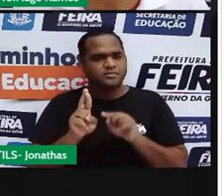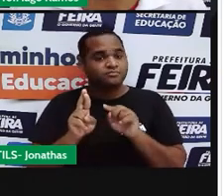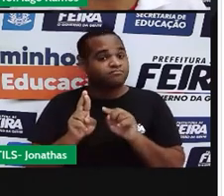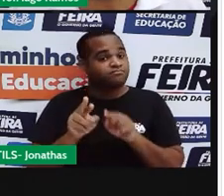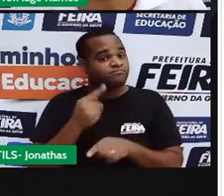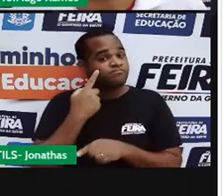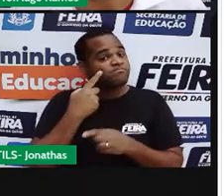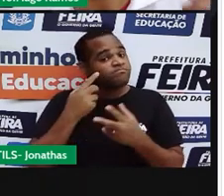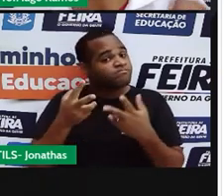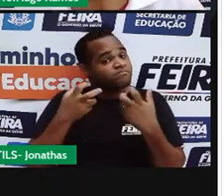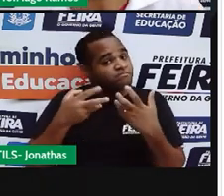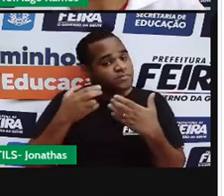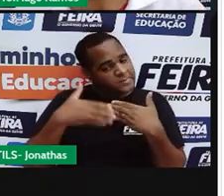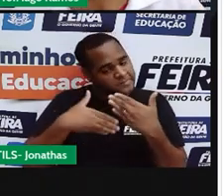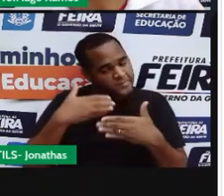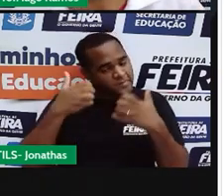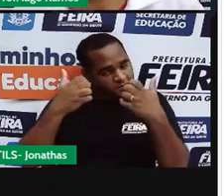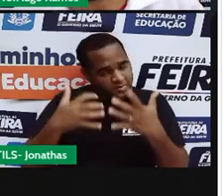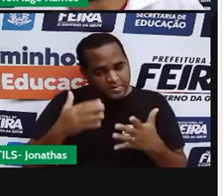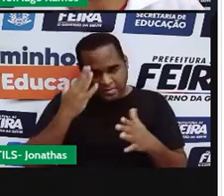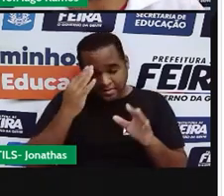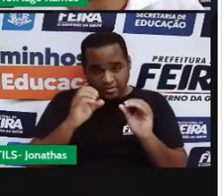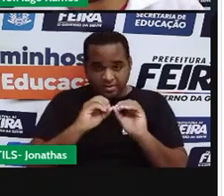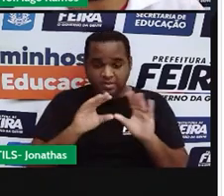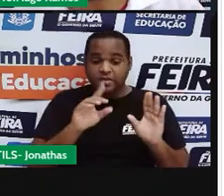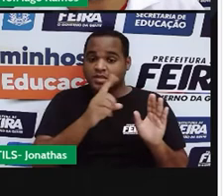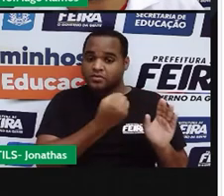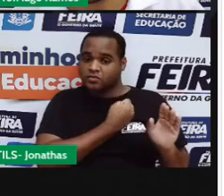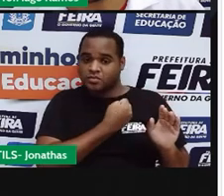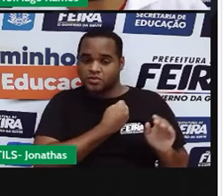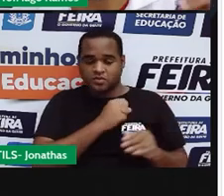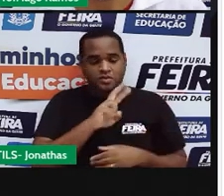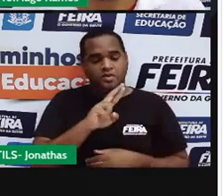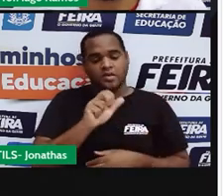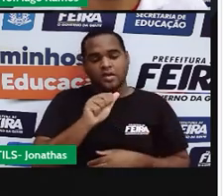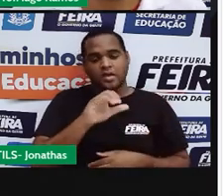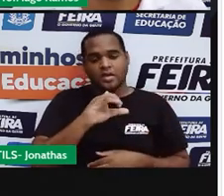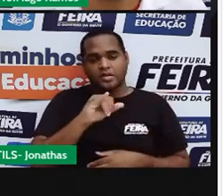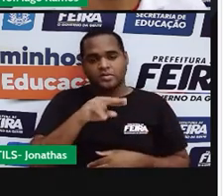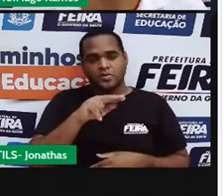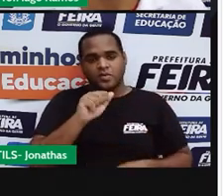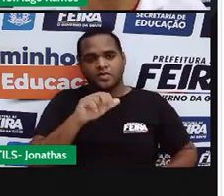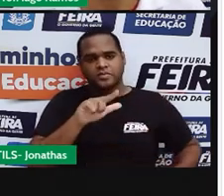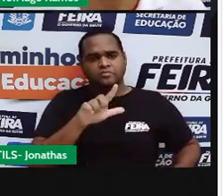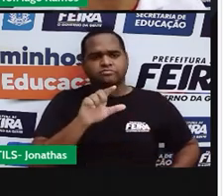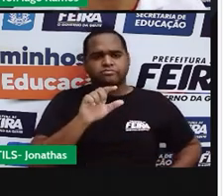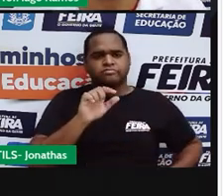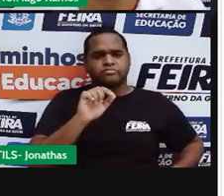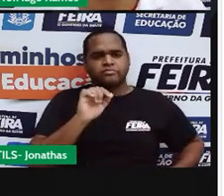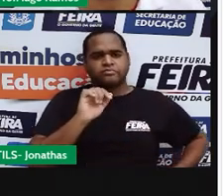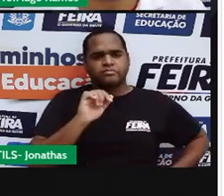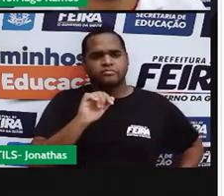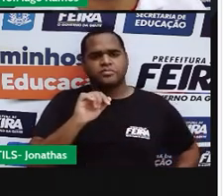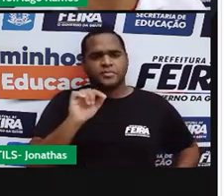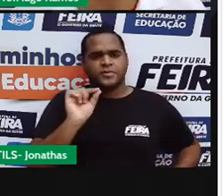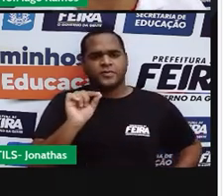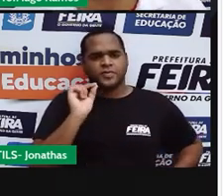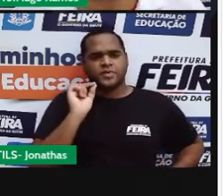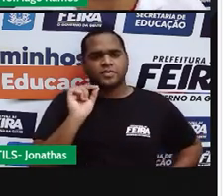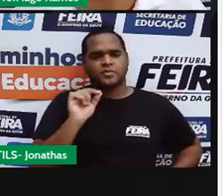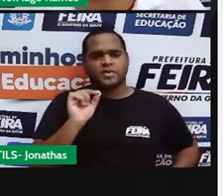vai entender. Por que número racional, tá? É interessante a gente entender isso.